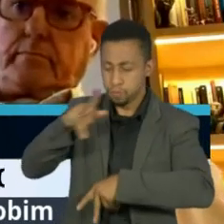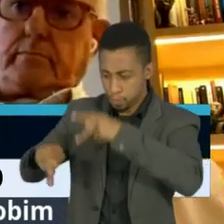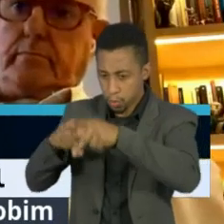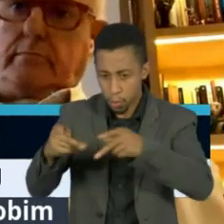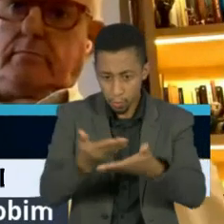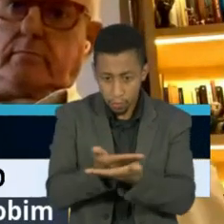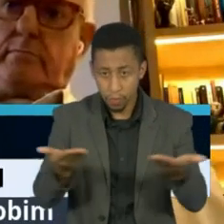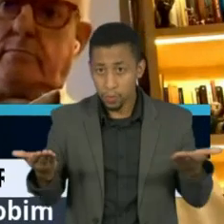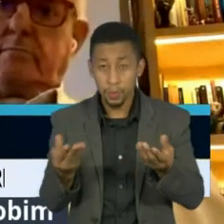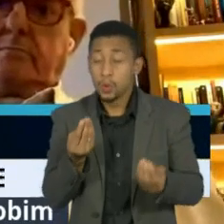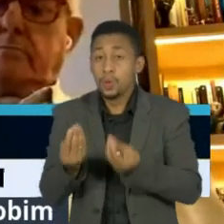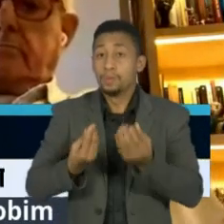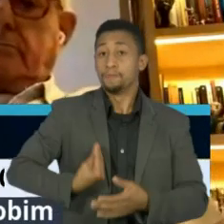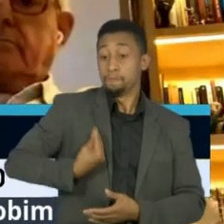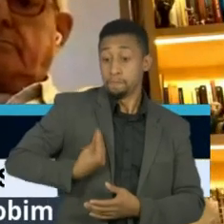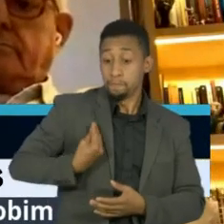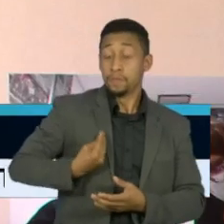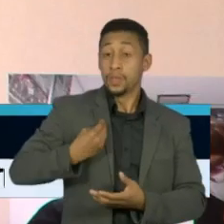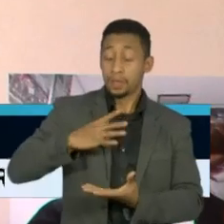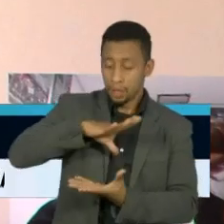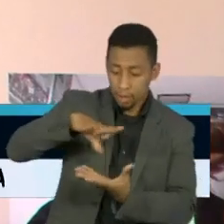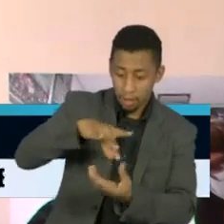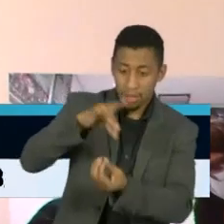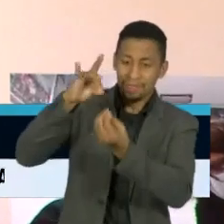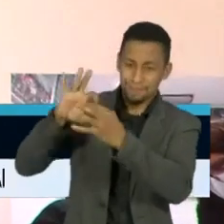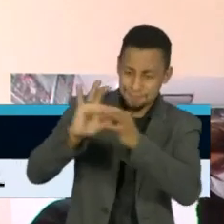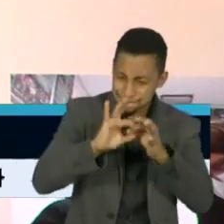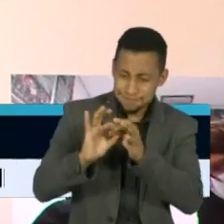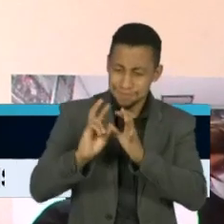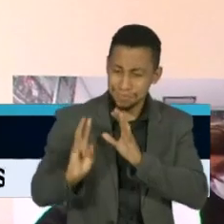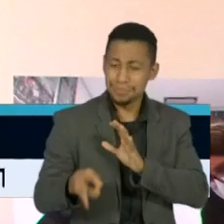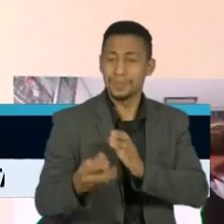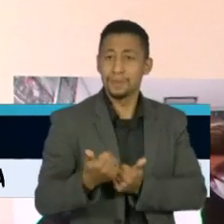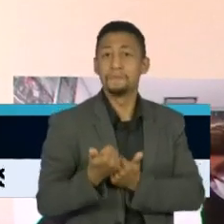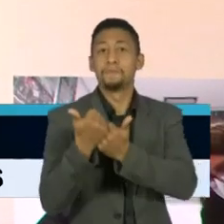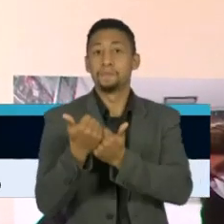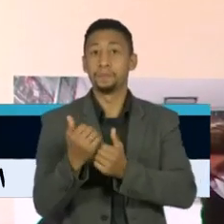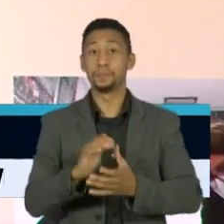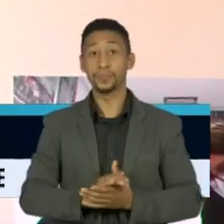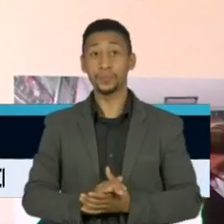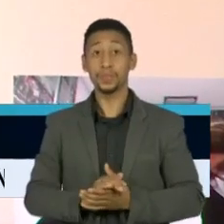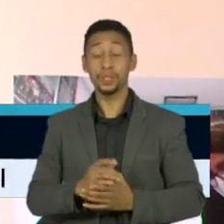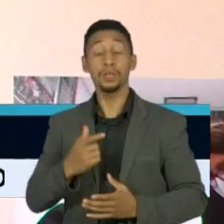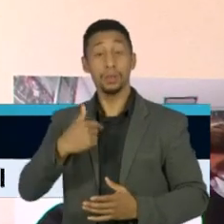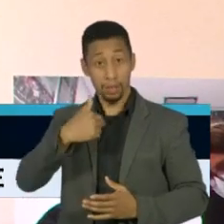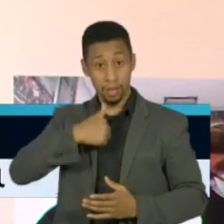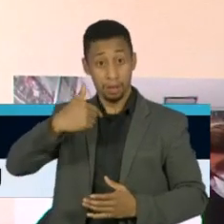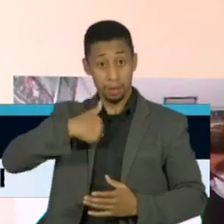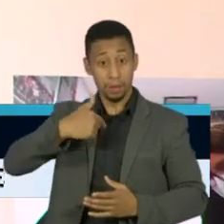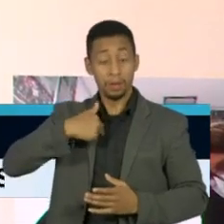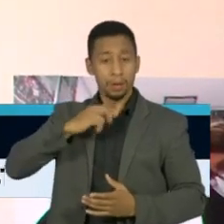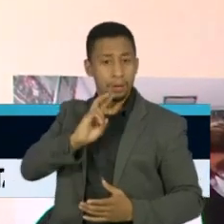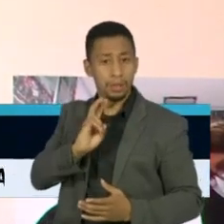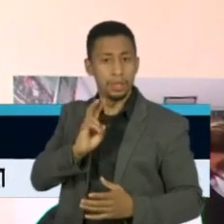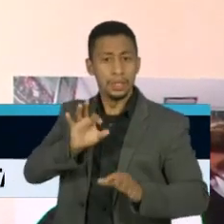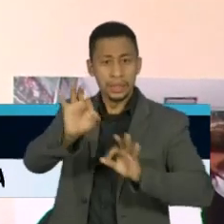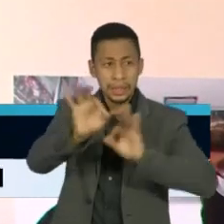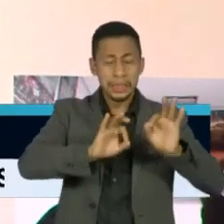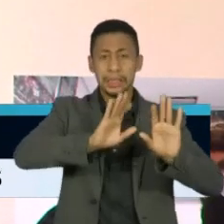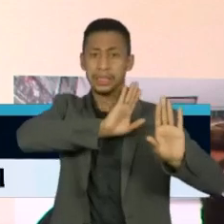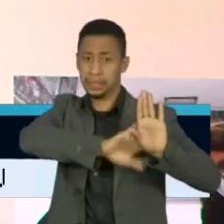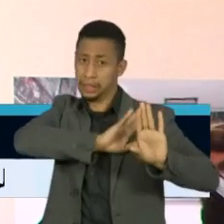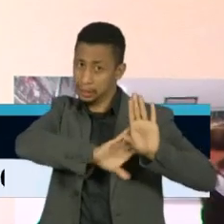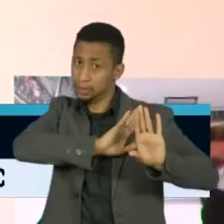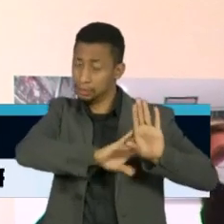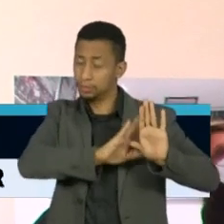garantir a sobrevivência da democracia. Quando você reúne diversos campos ideológicos, não se